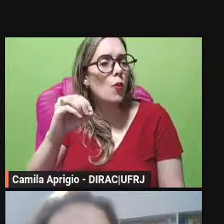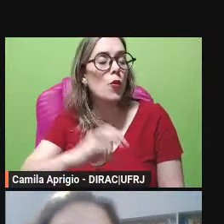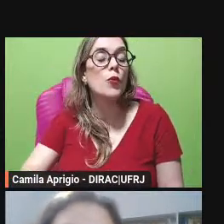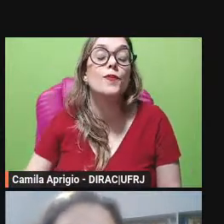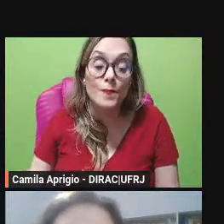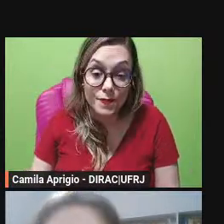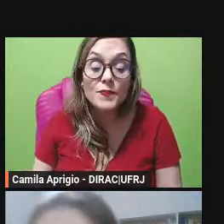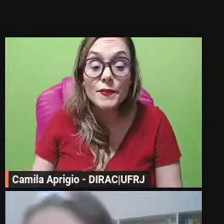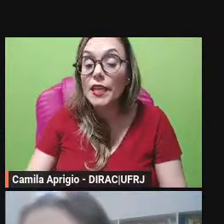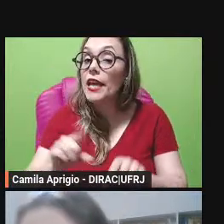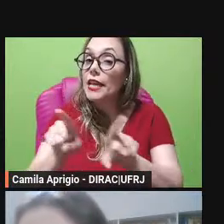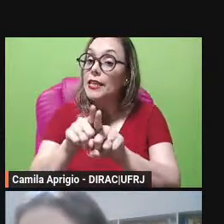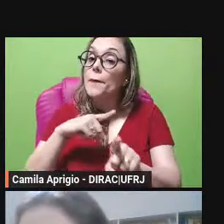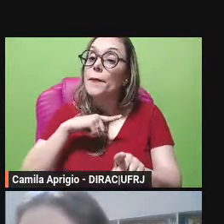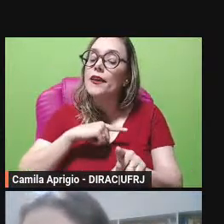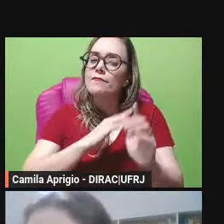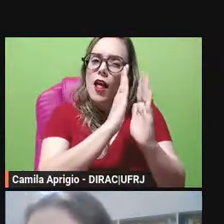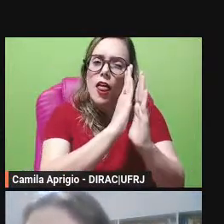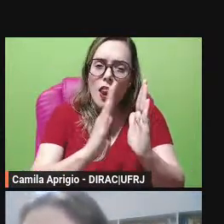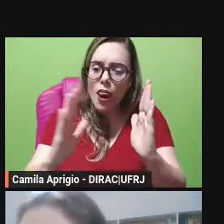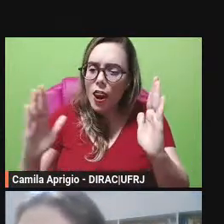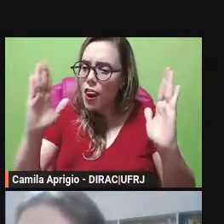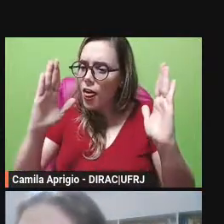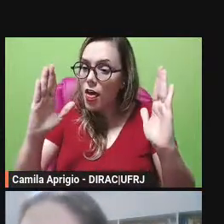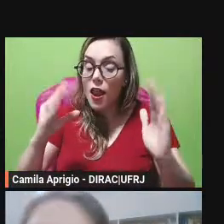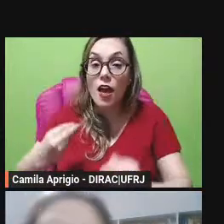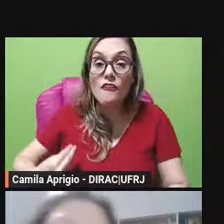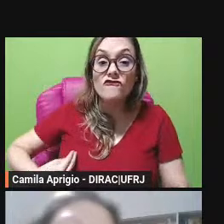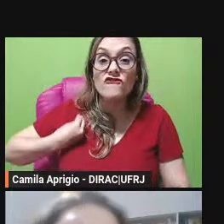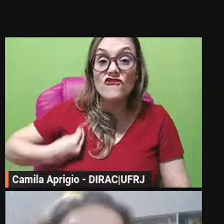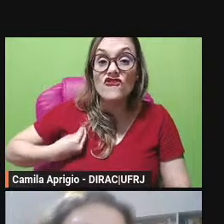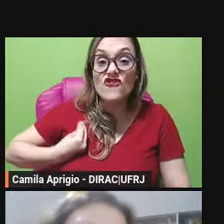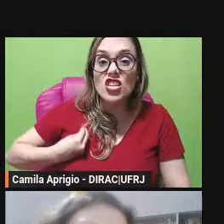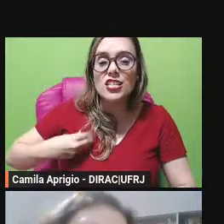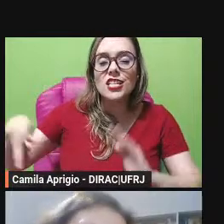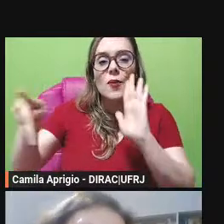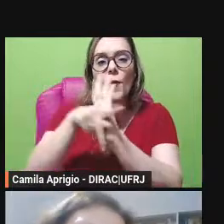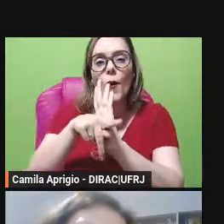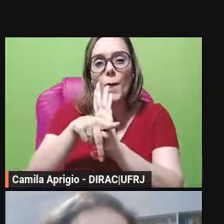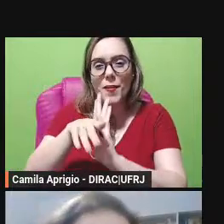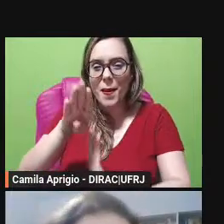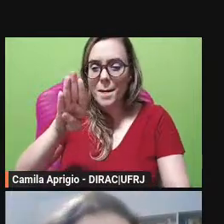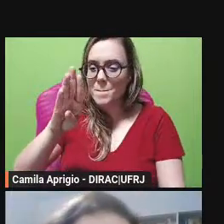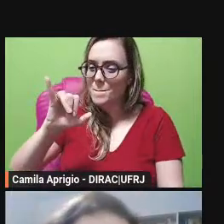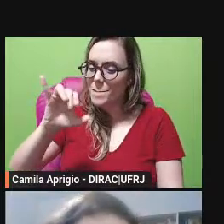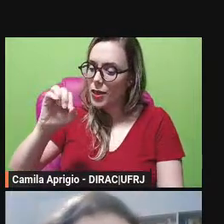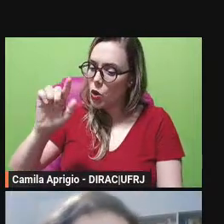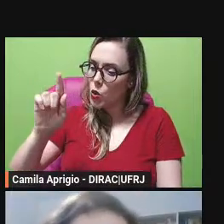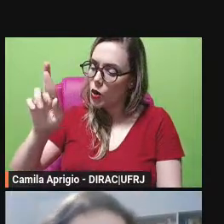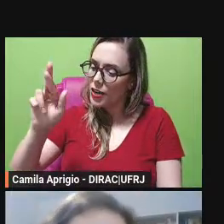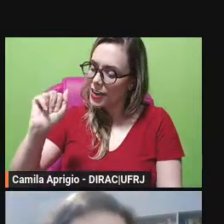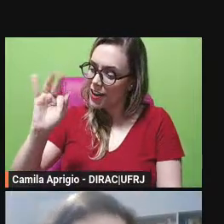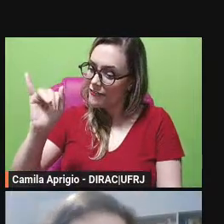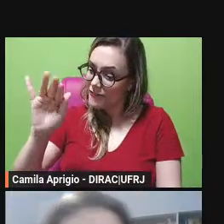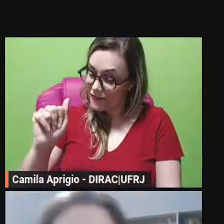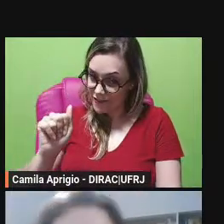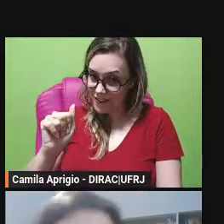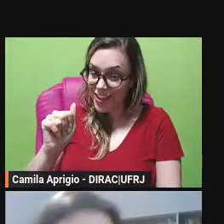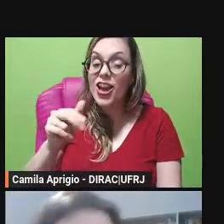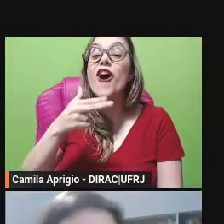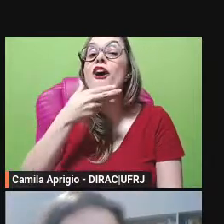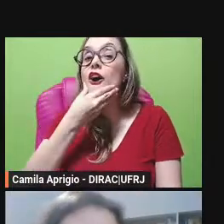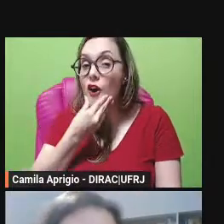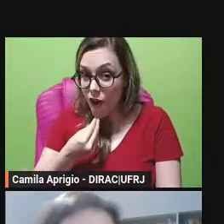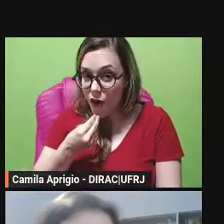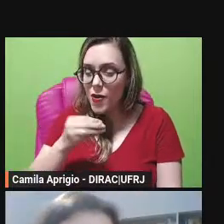biografias as vidas do exopo a gente sabe que ele chegou na Grécia ele